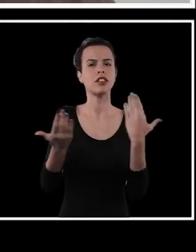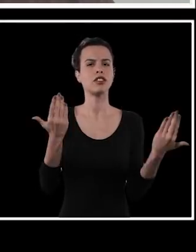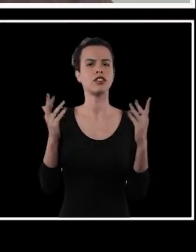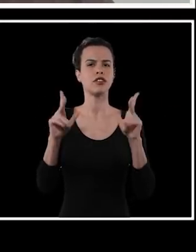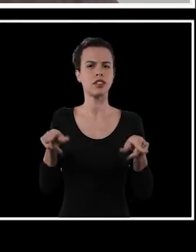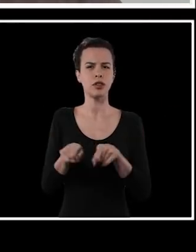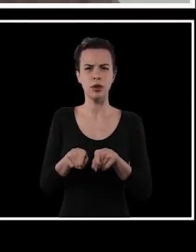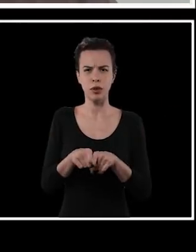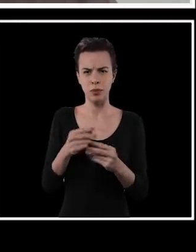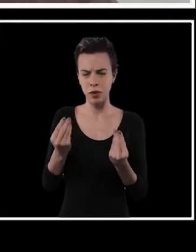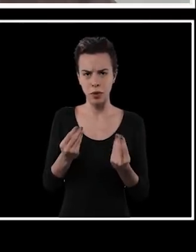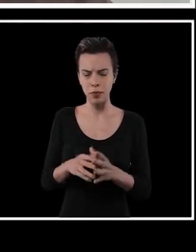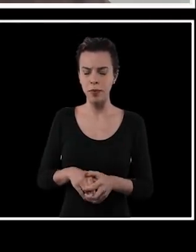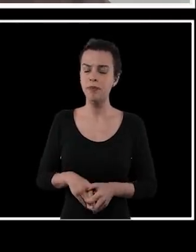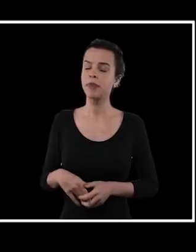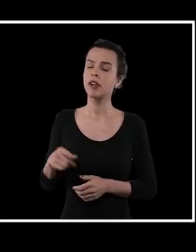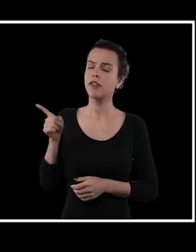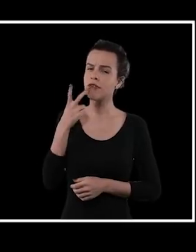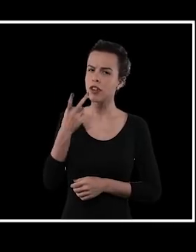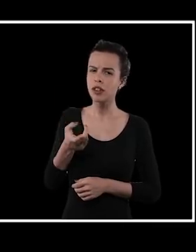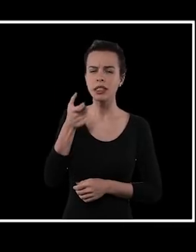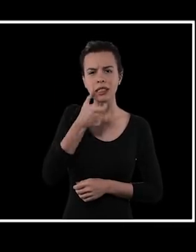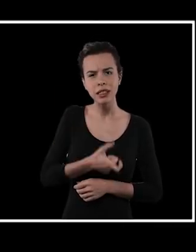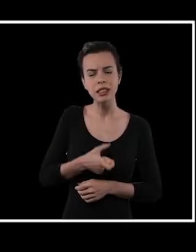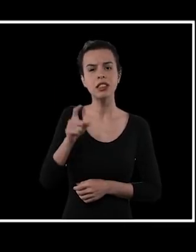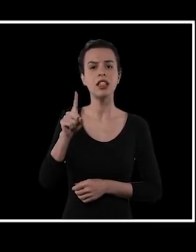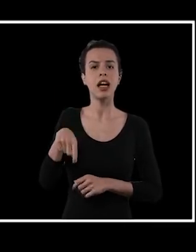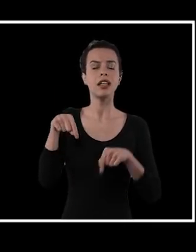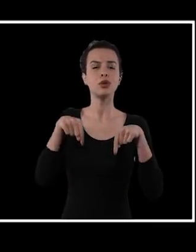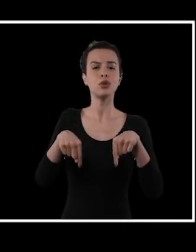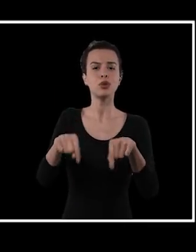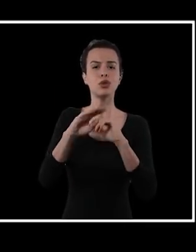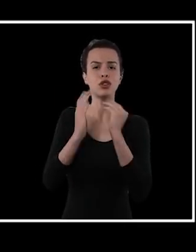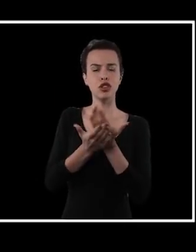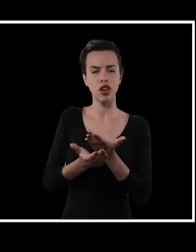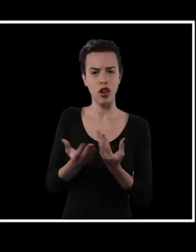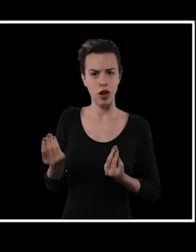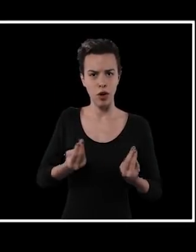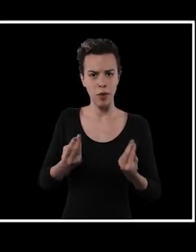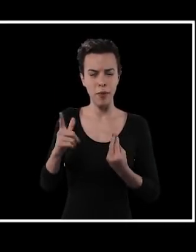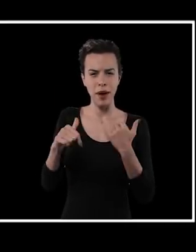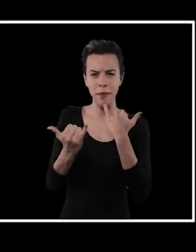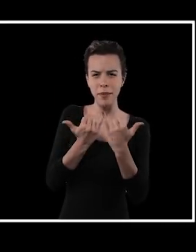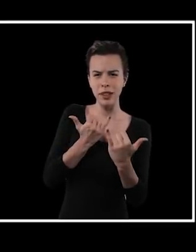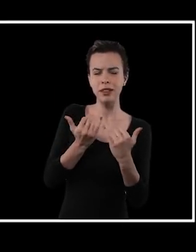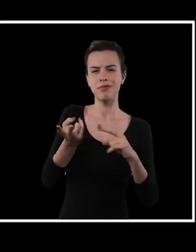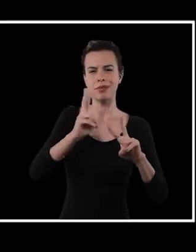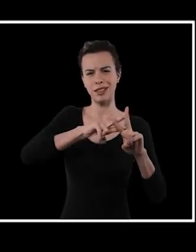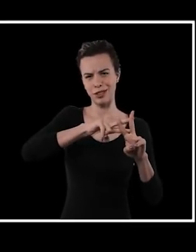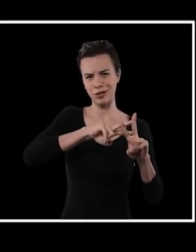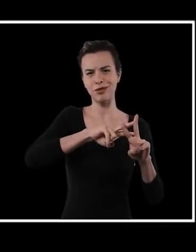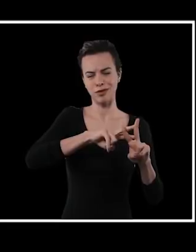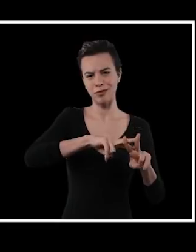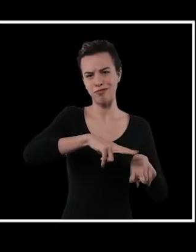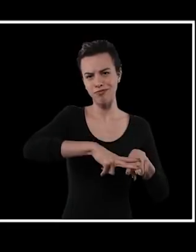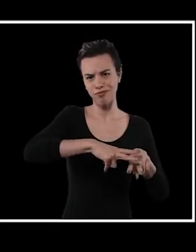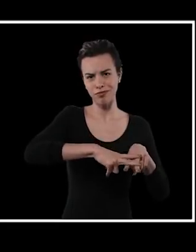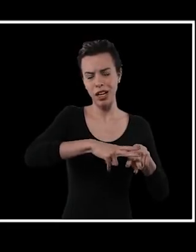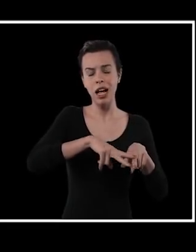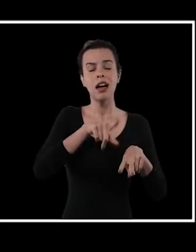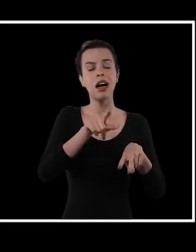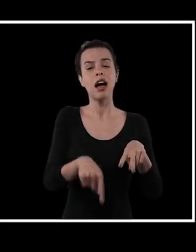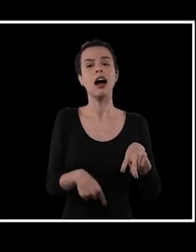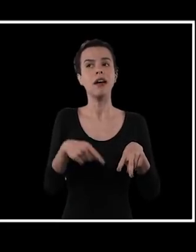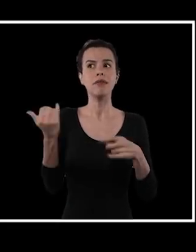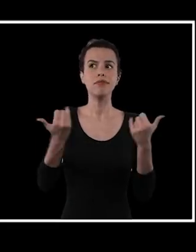encontra hoje nas ciências sociais? Você falou uma coisa muito interessante, a questão da estrutura da escola ser muito parecida com a